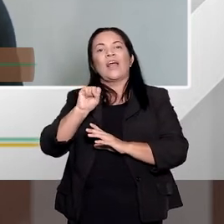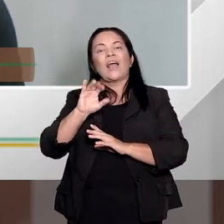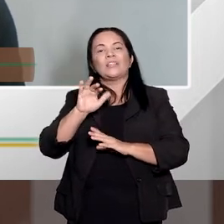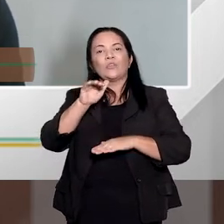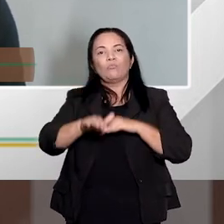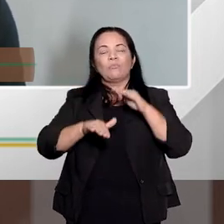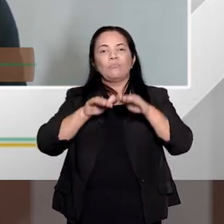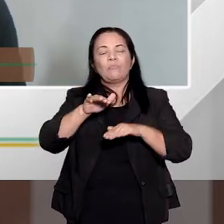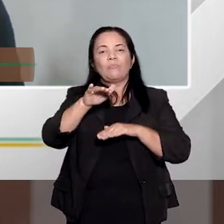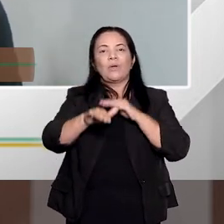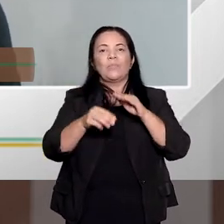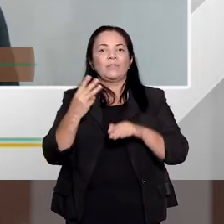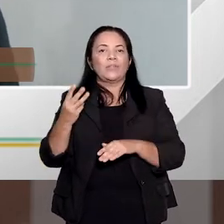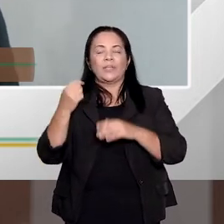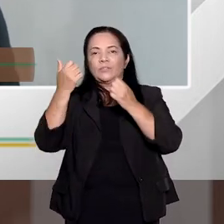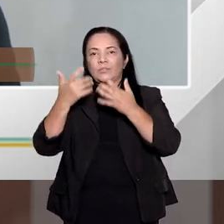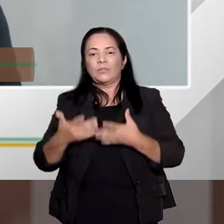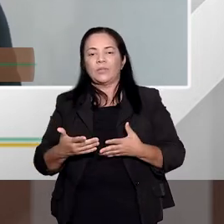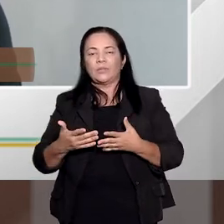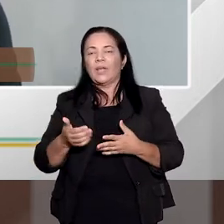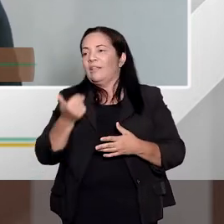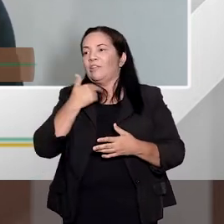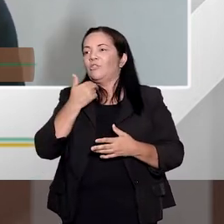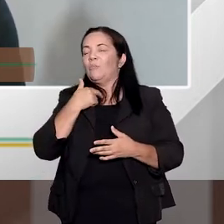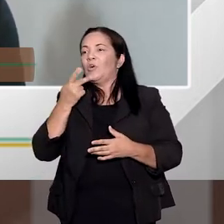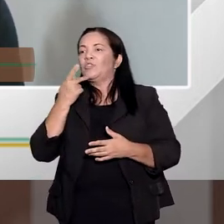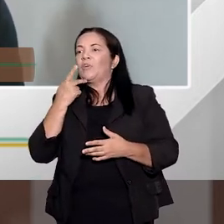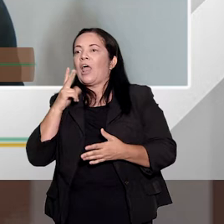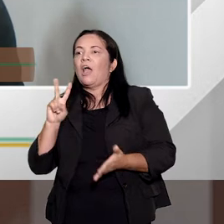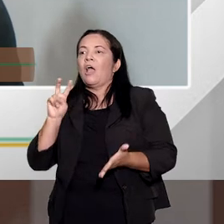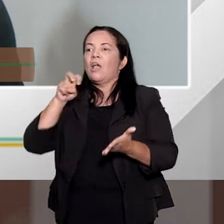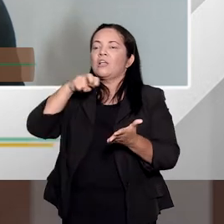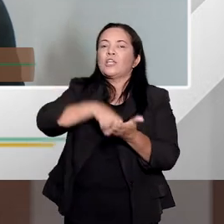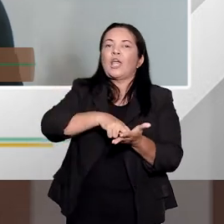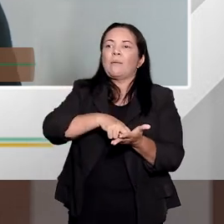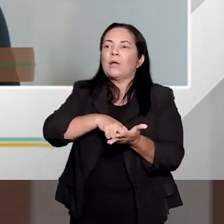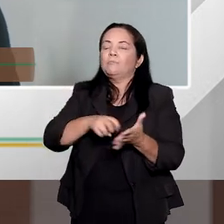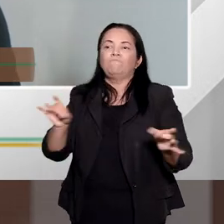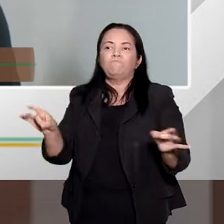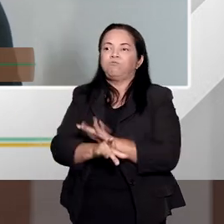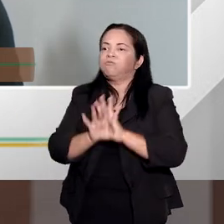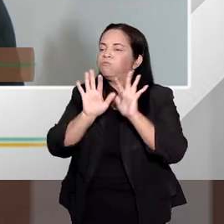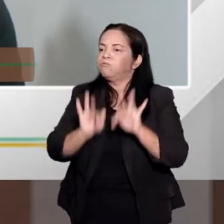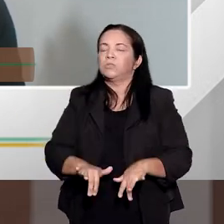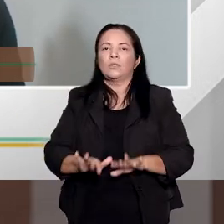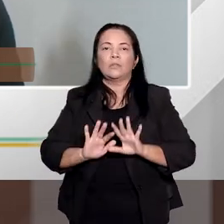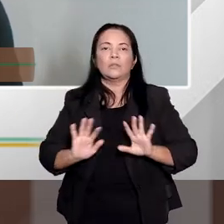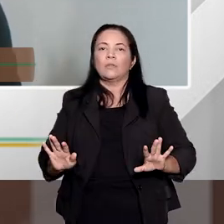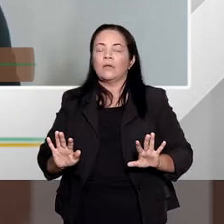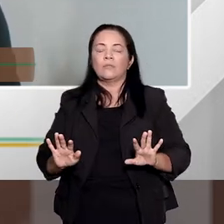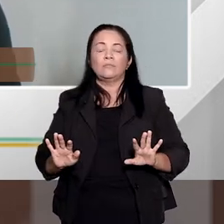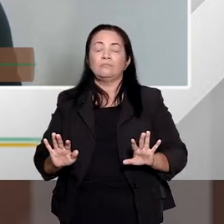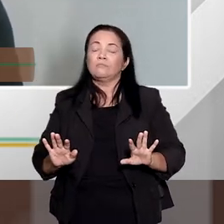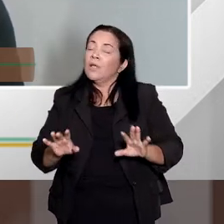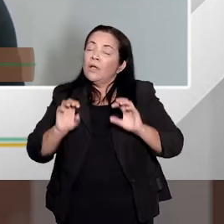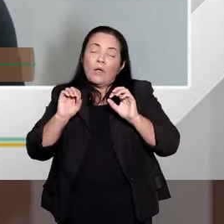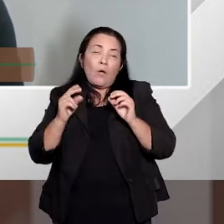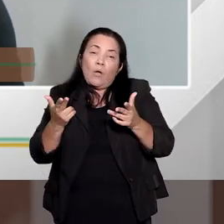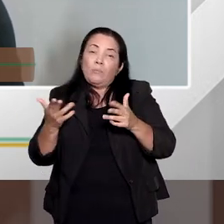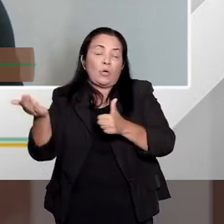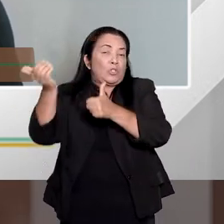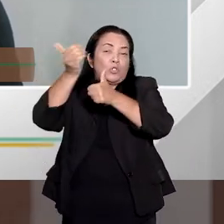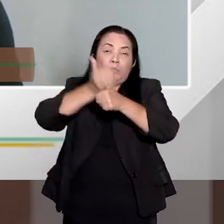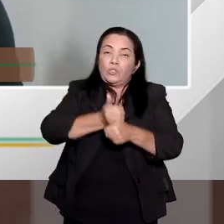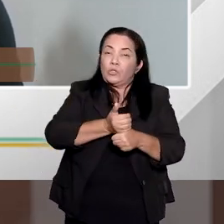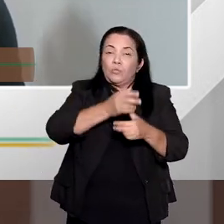que é claro que não basta fixar a pena definitiva. Depois o juiz vai ter que verificar outras situações, se essa pena pode ser substituída ou não